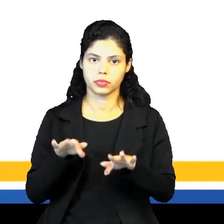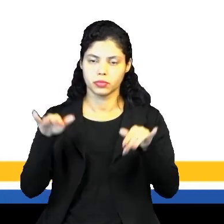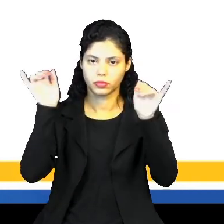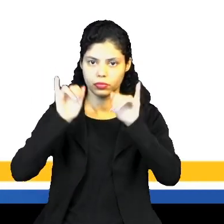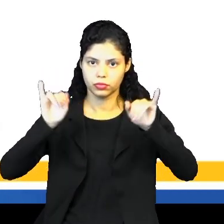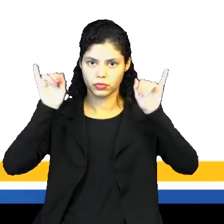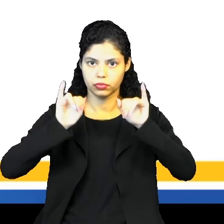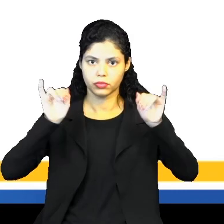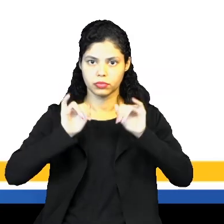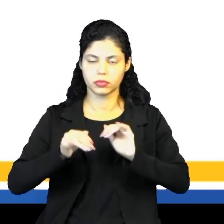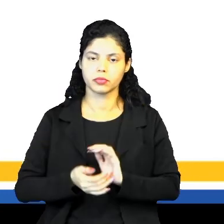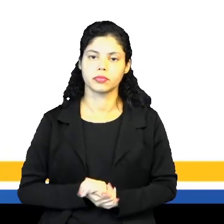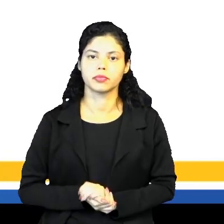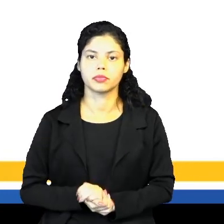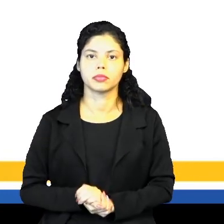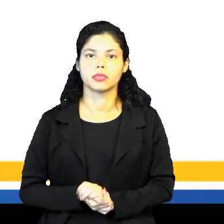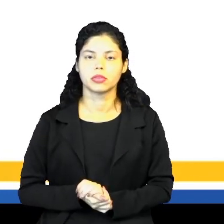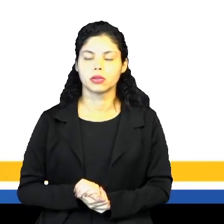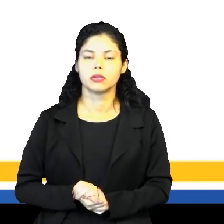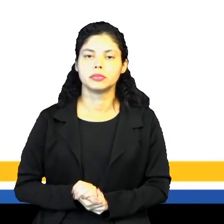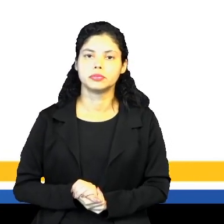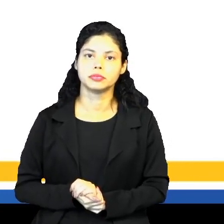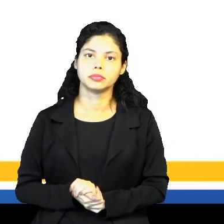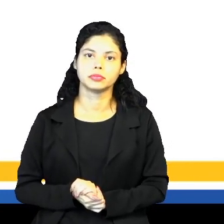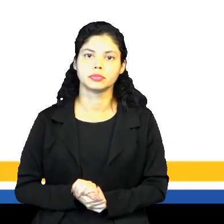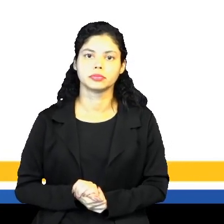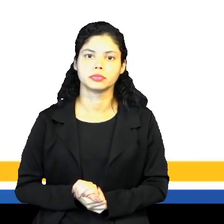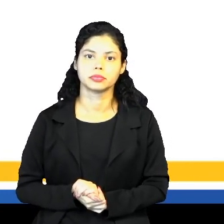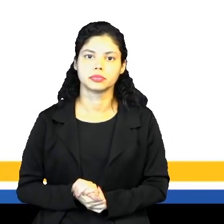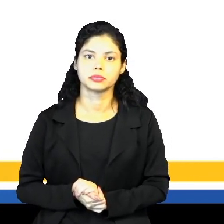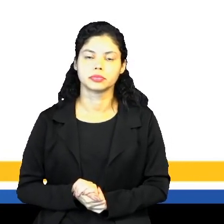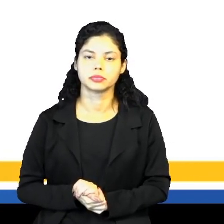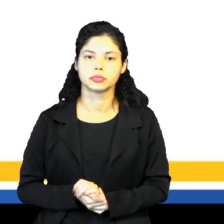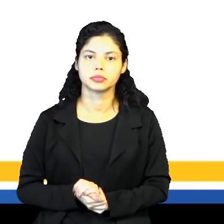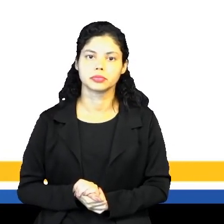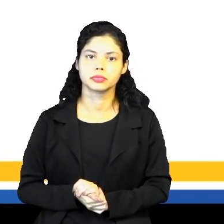último ali, temos a informação em si, né? Que é a notícia.